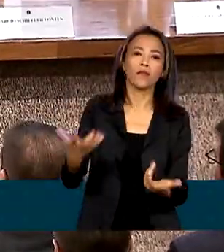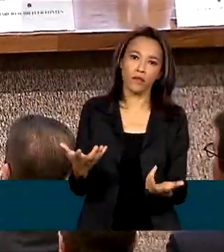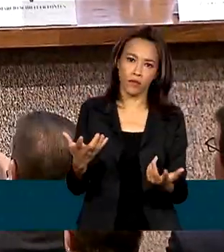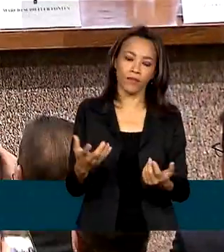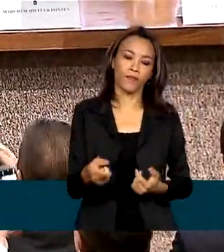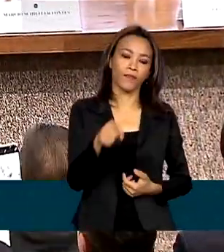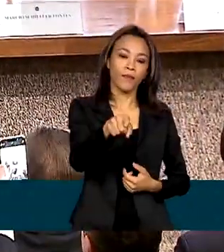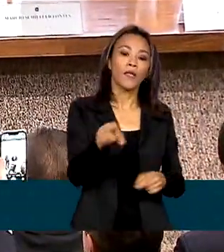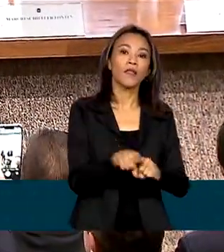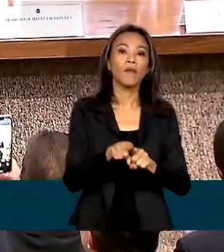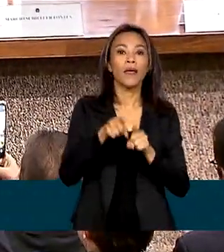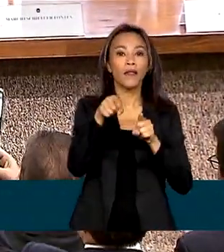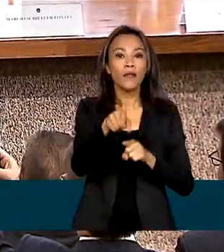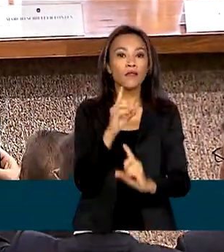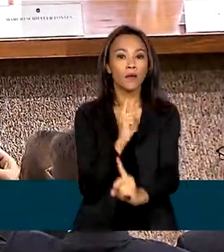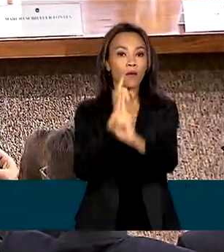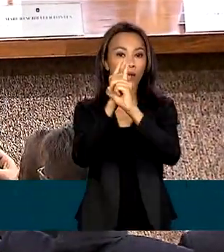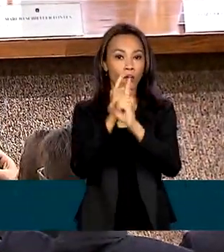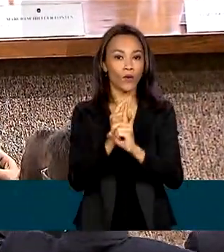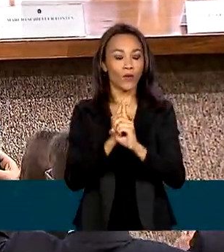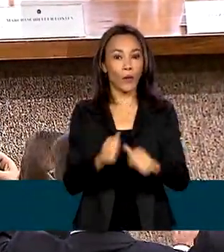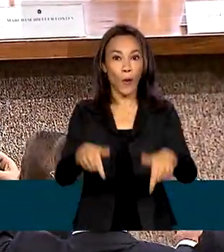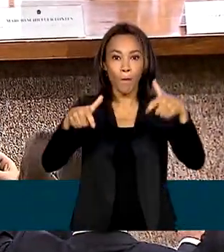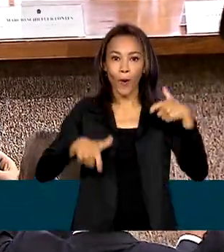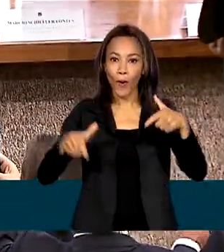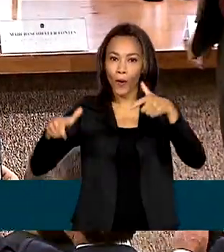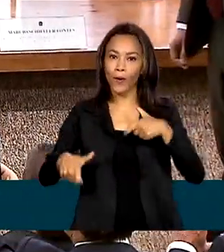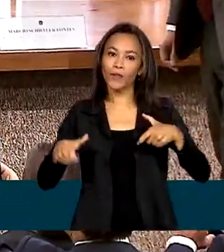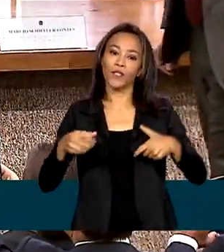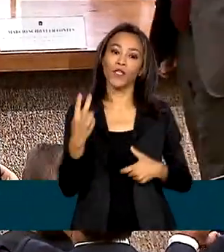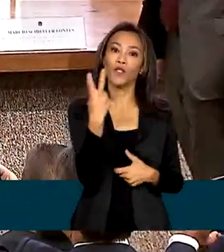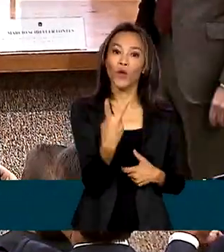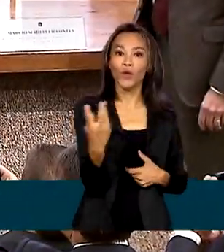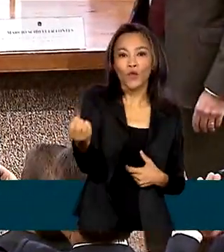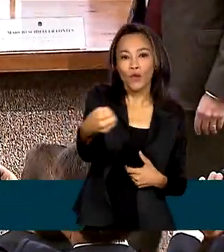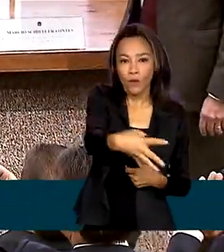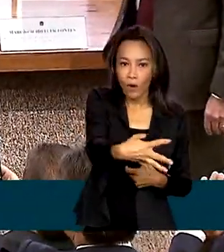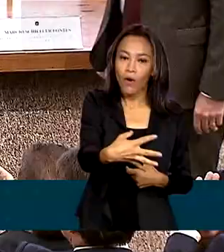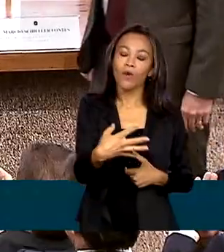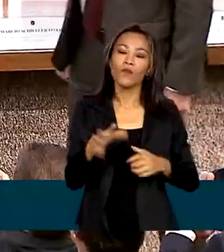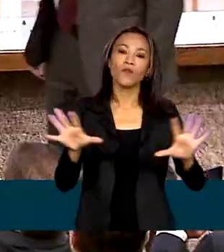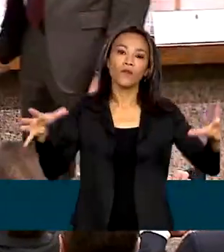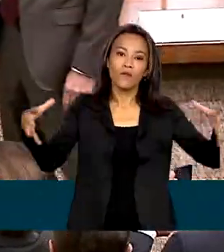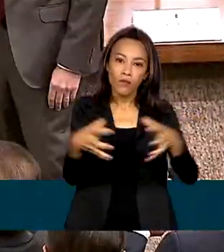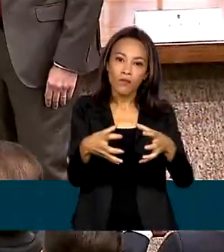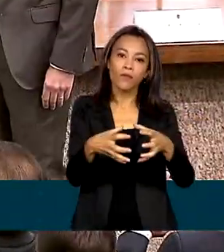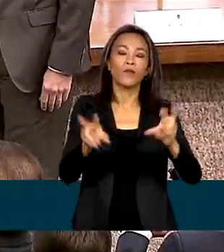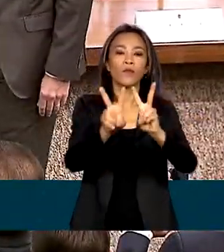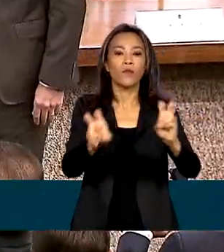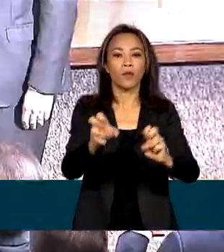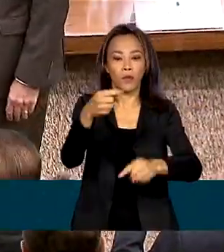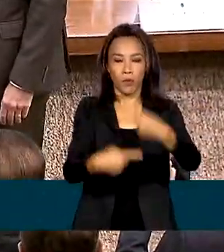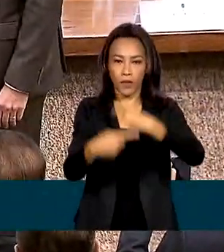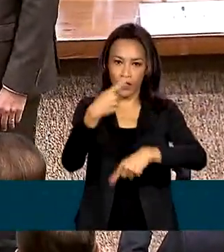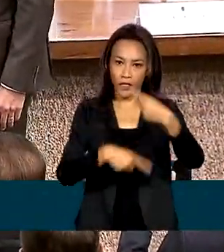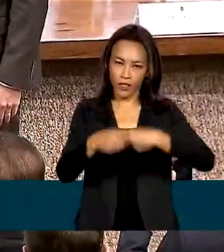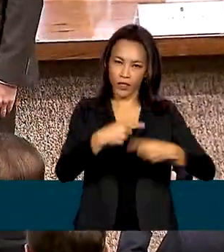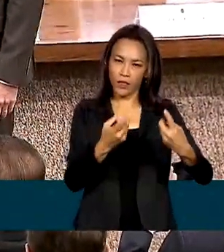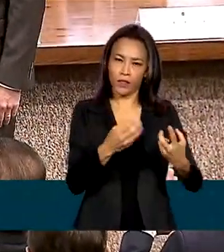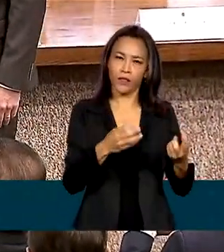cerimônia também tomaram posse os dois novos membros do Conselho Nacional de Política Criminal e